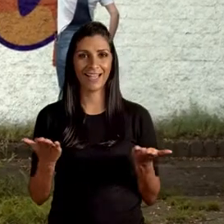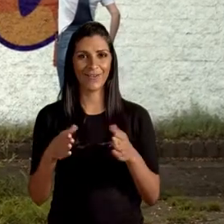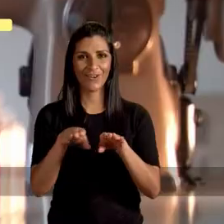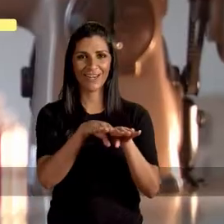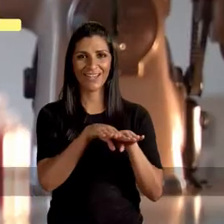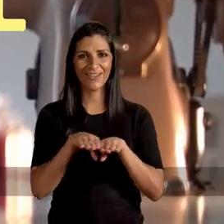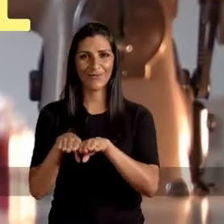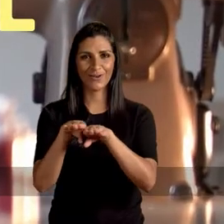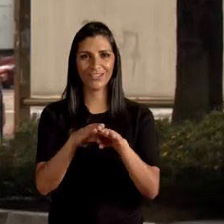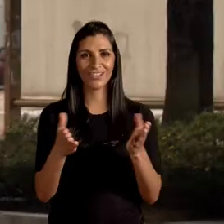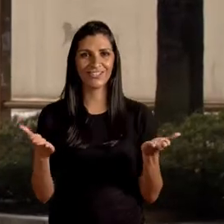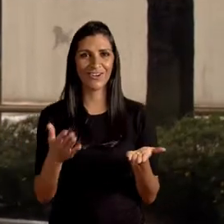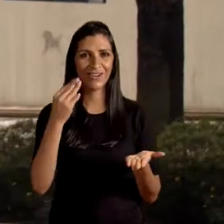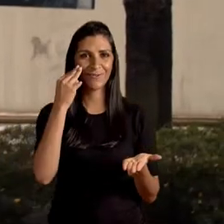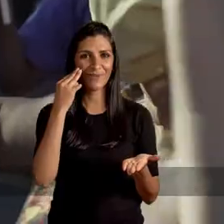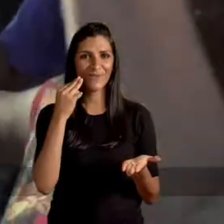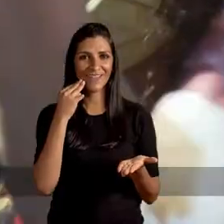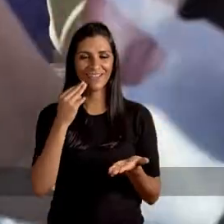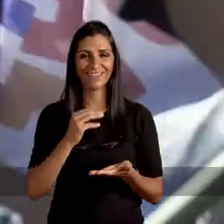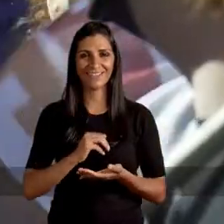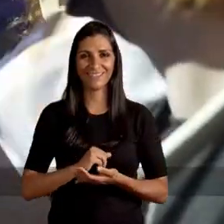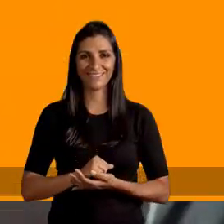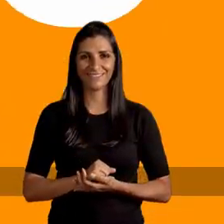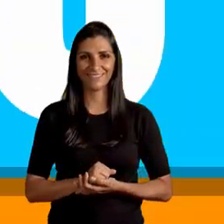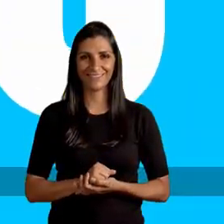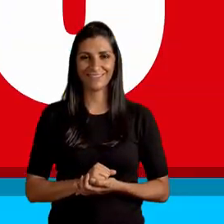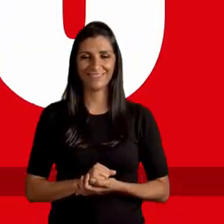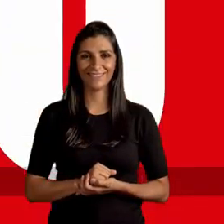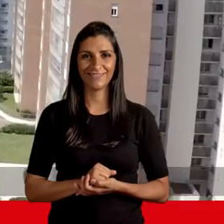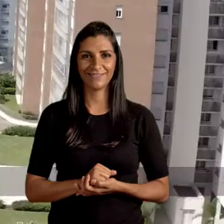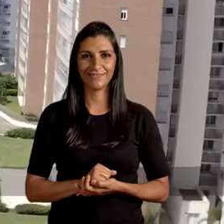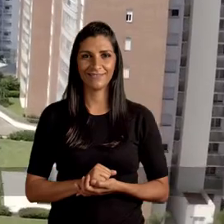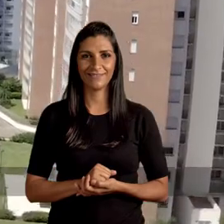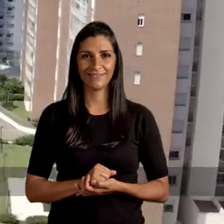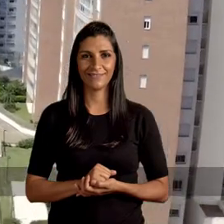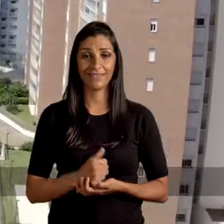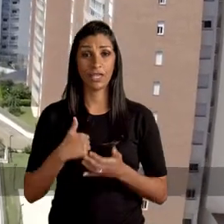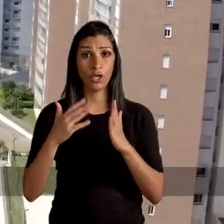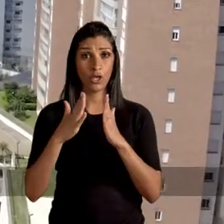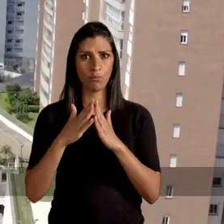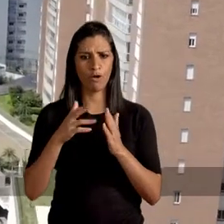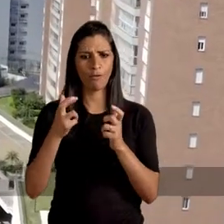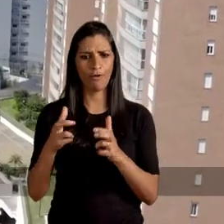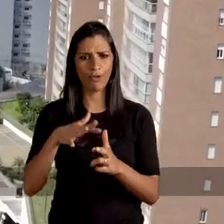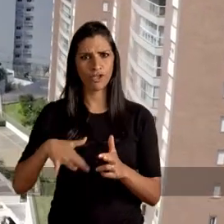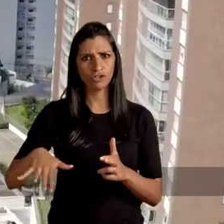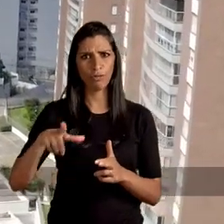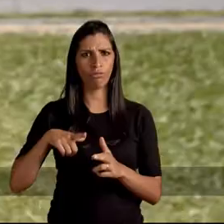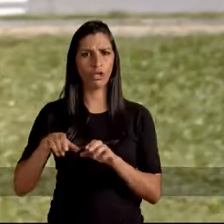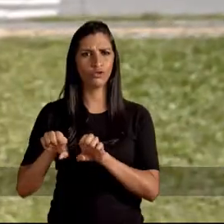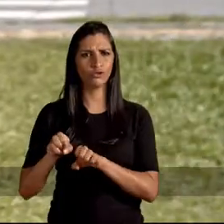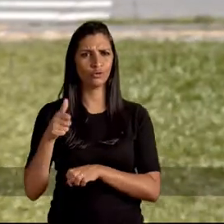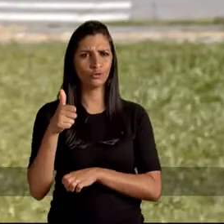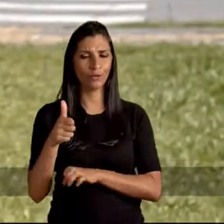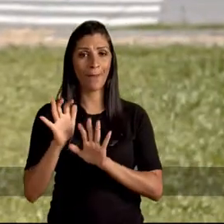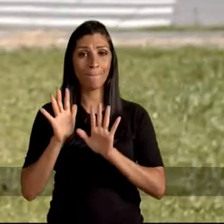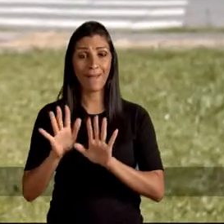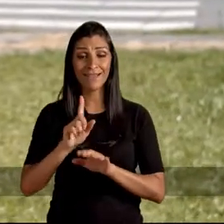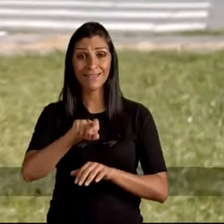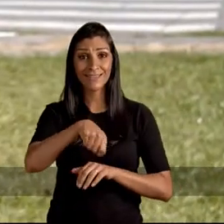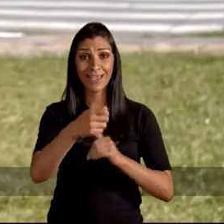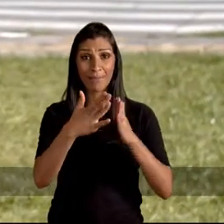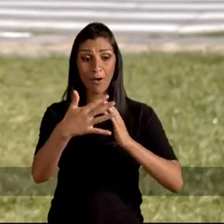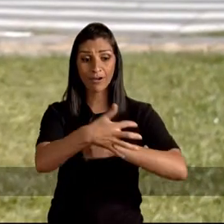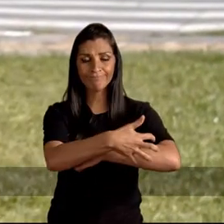Agora é igualdade, agora é Manuela. Manu! Eu moro numa região que tem infraestrutura,